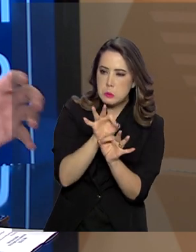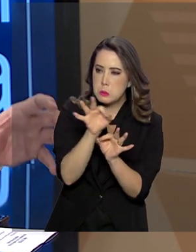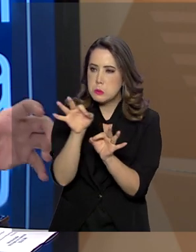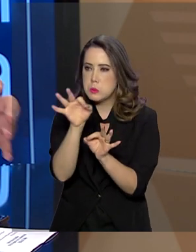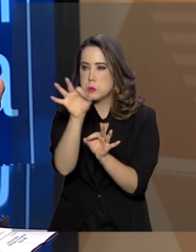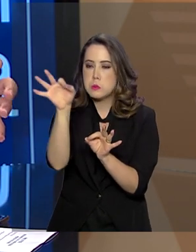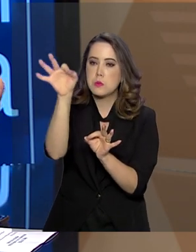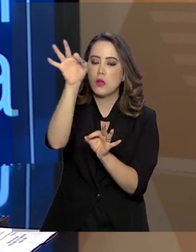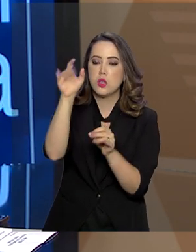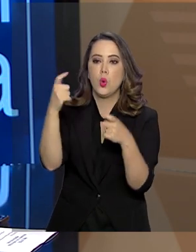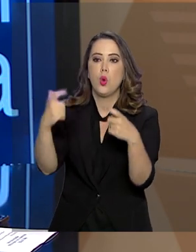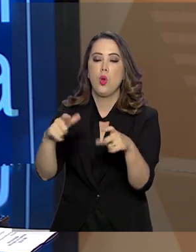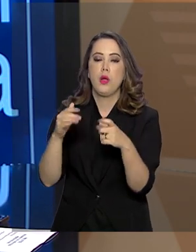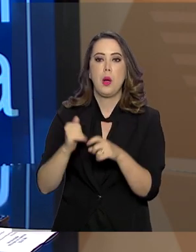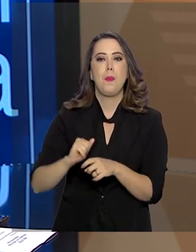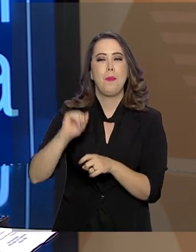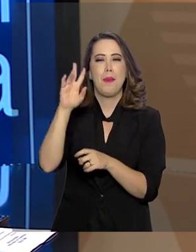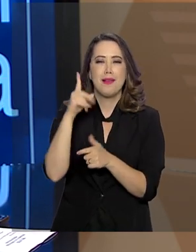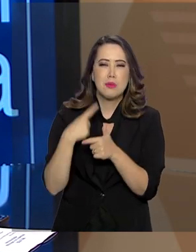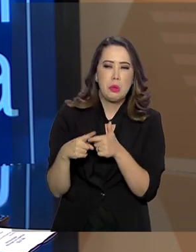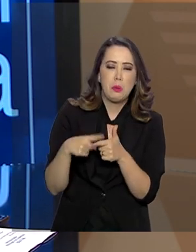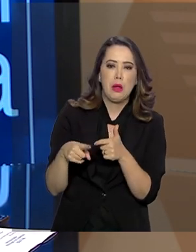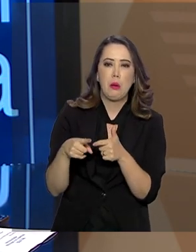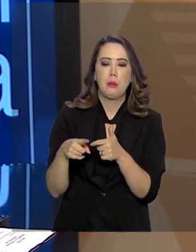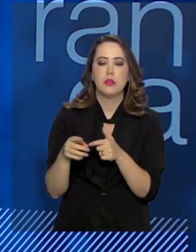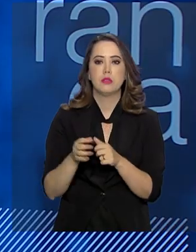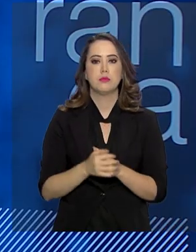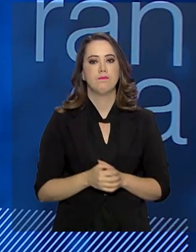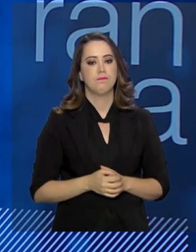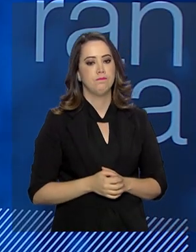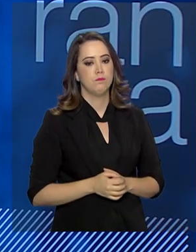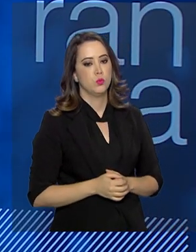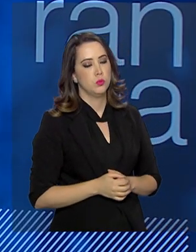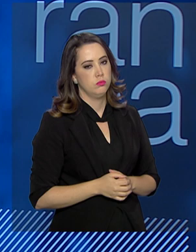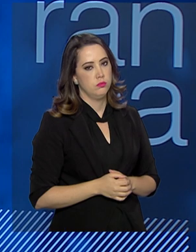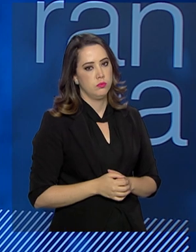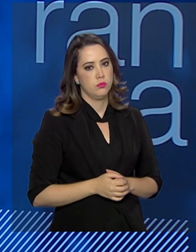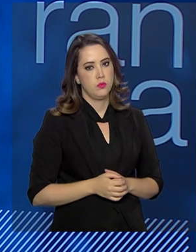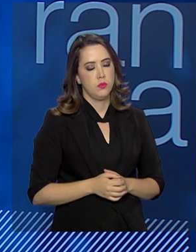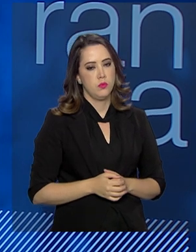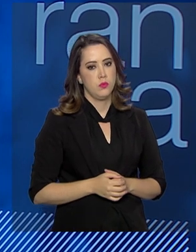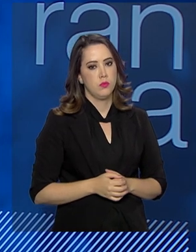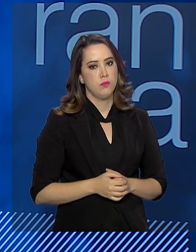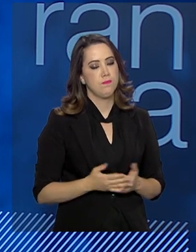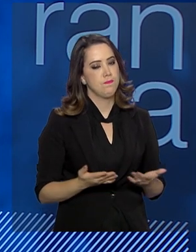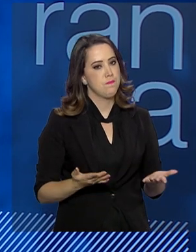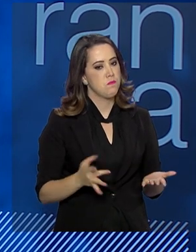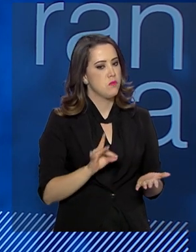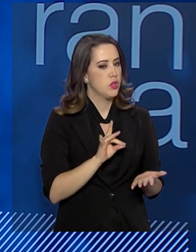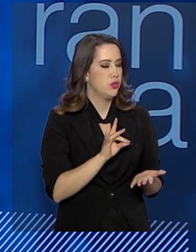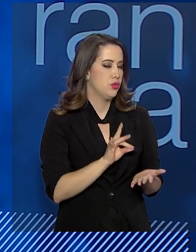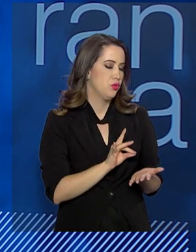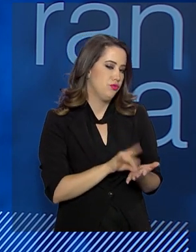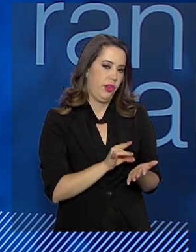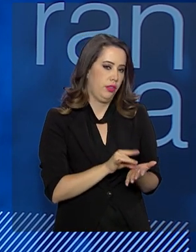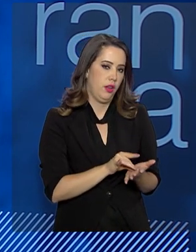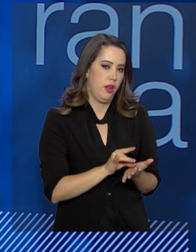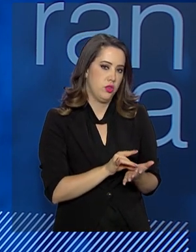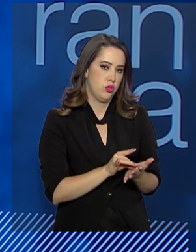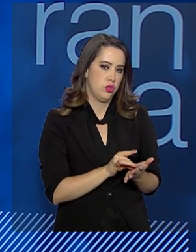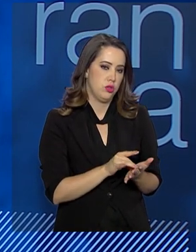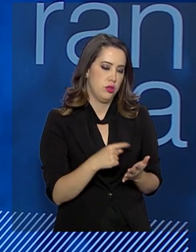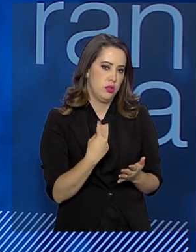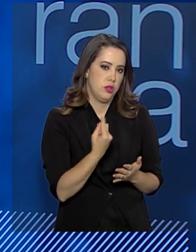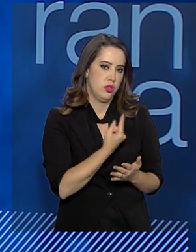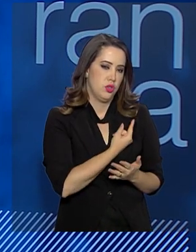existe uma região, uma área mais sensível? Na realidade, a gente não escolhe áreas mais